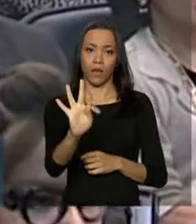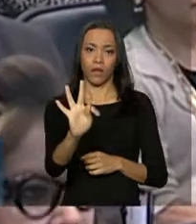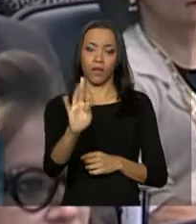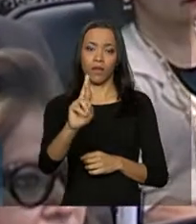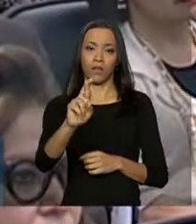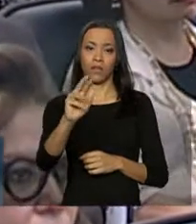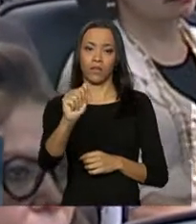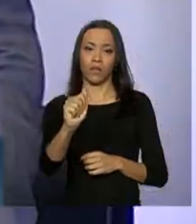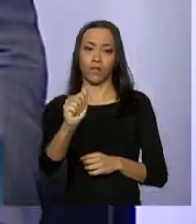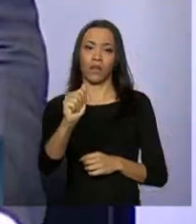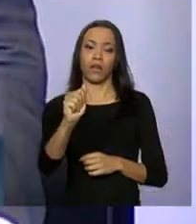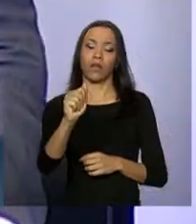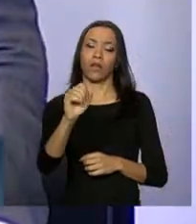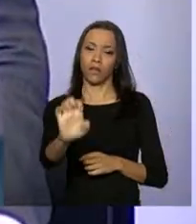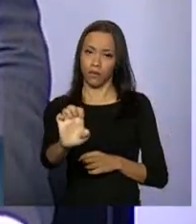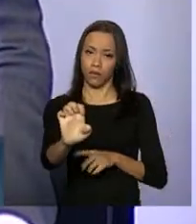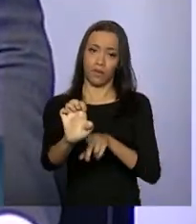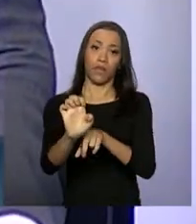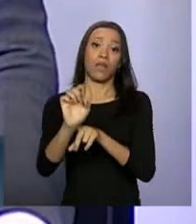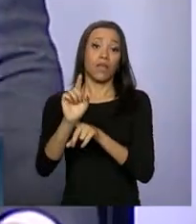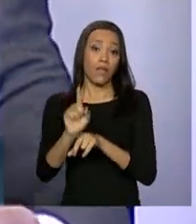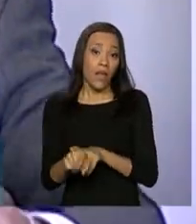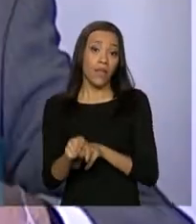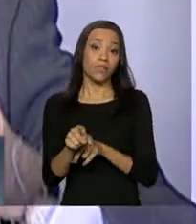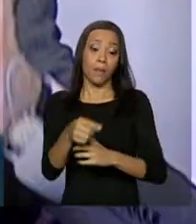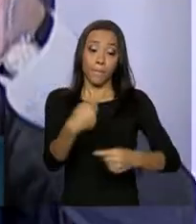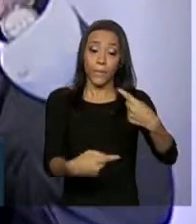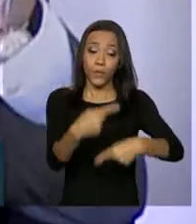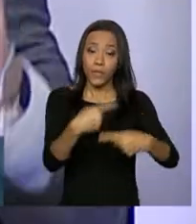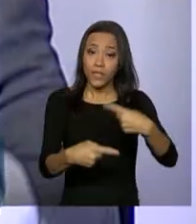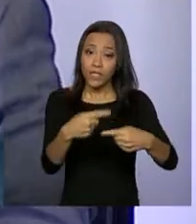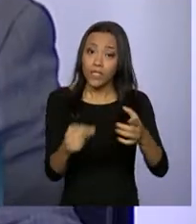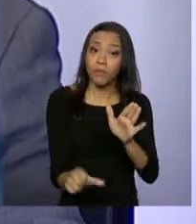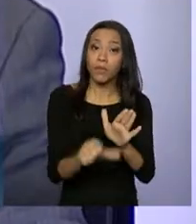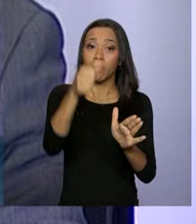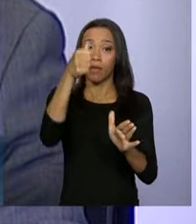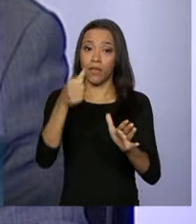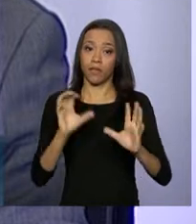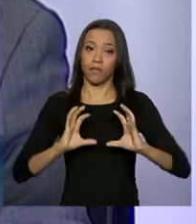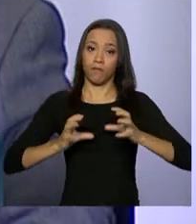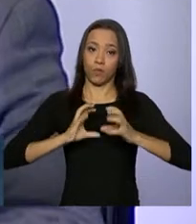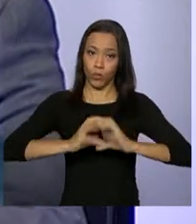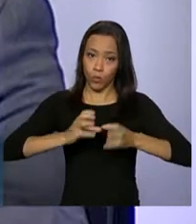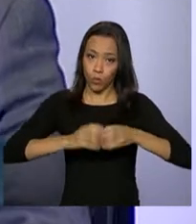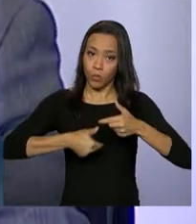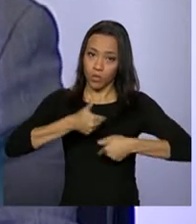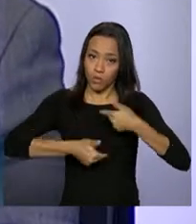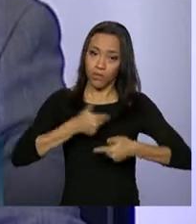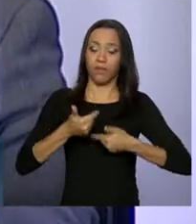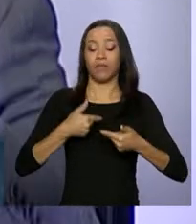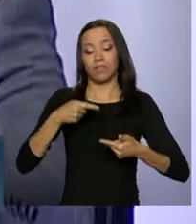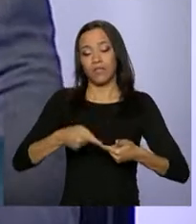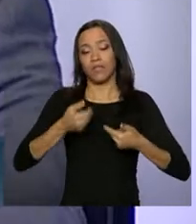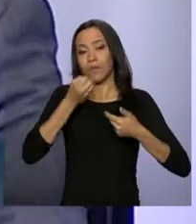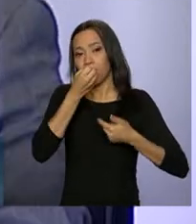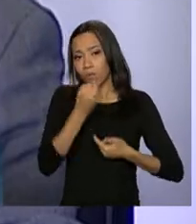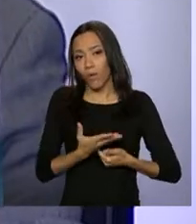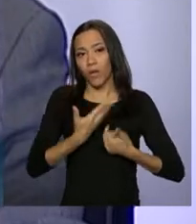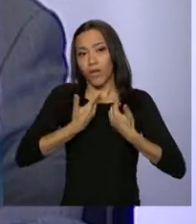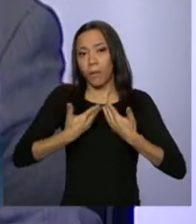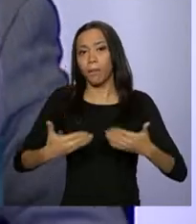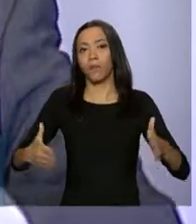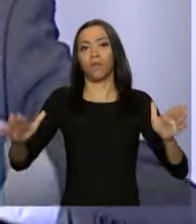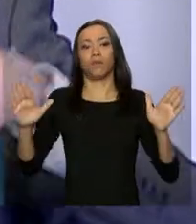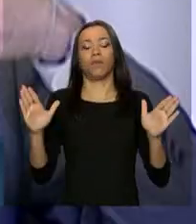gerada por essa política inicial do Grupo Móvel gerou, no meu modo de ver, uma articulação mais ampla que culminou